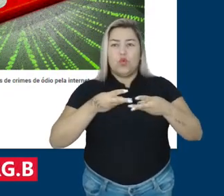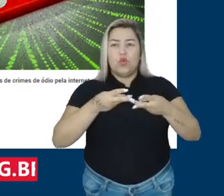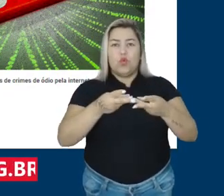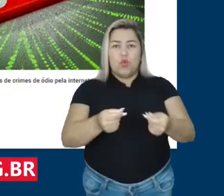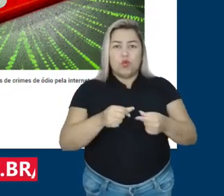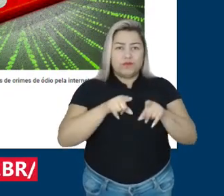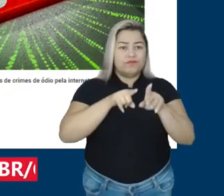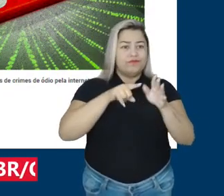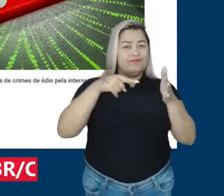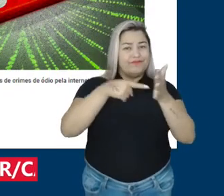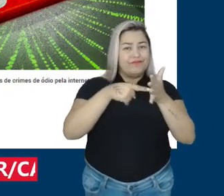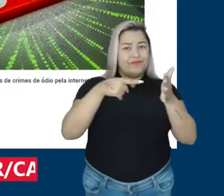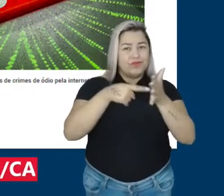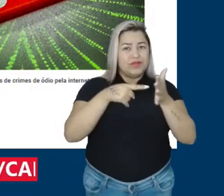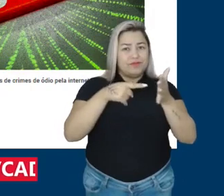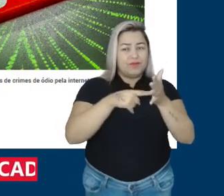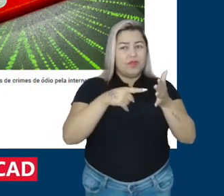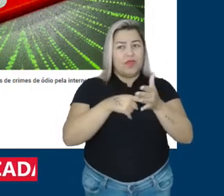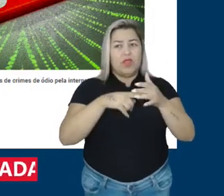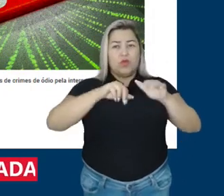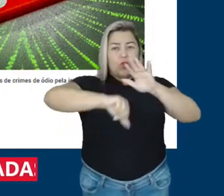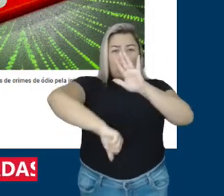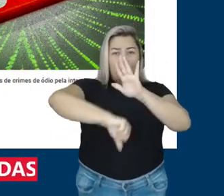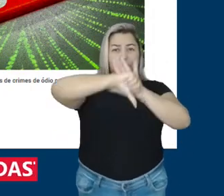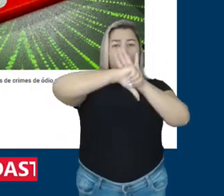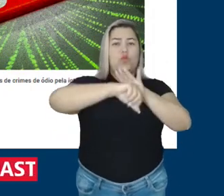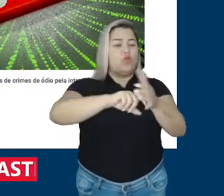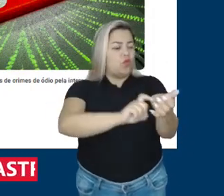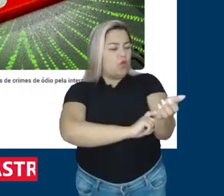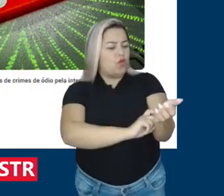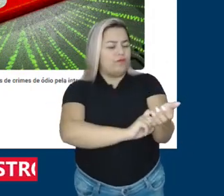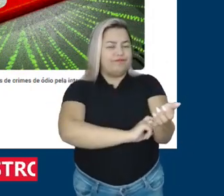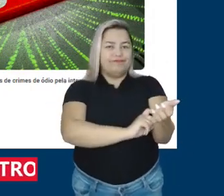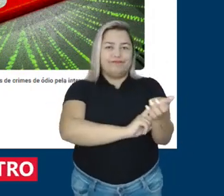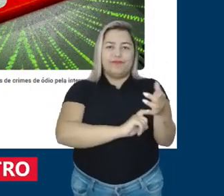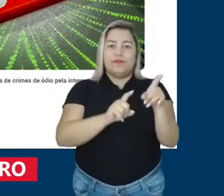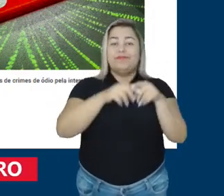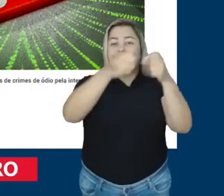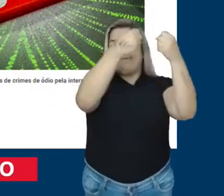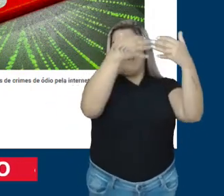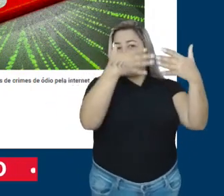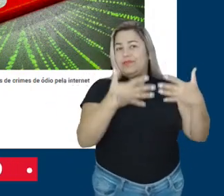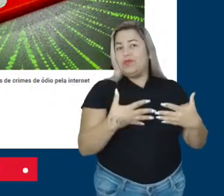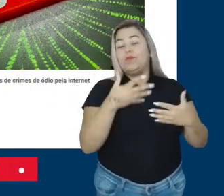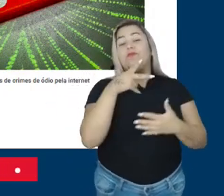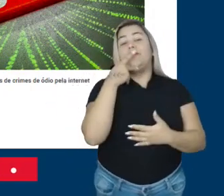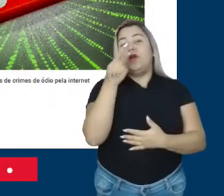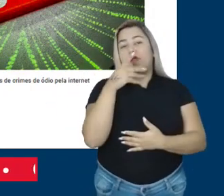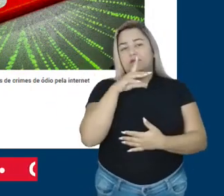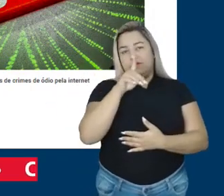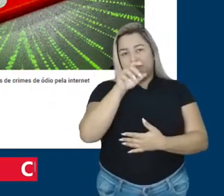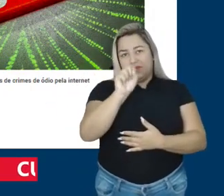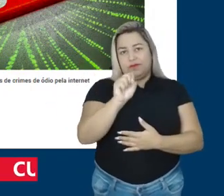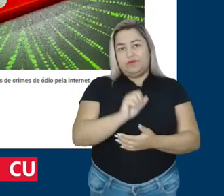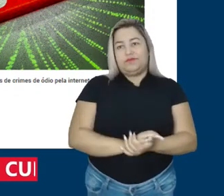crimes de ódio no país nos últimos seis anos. Queria que você explicasse pra gente o dizem esses dados.